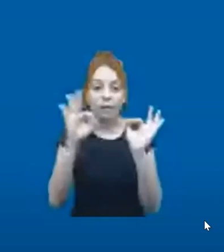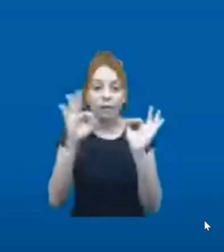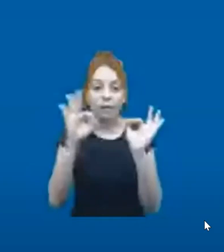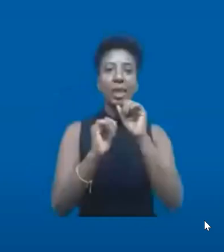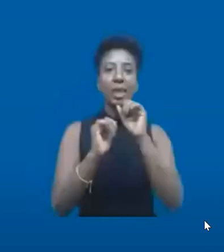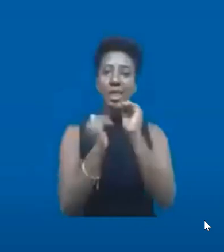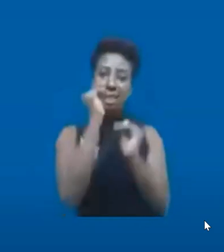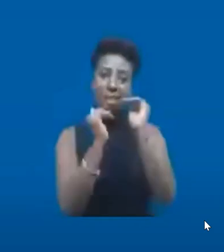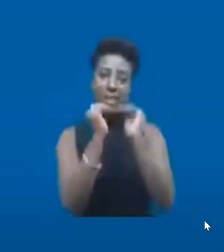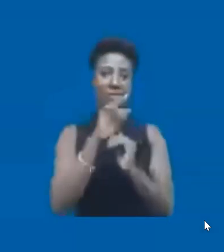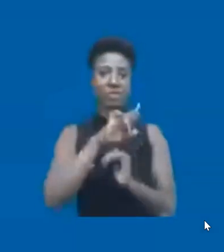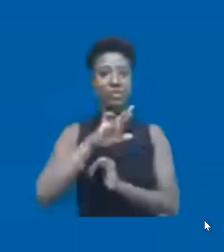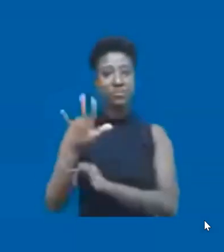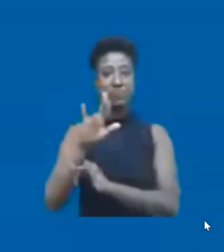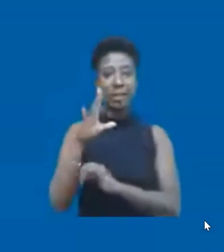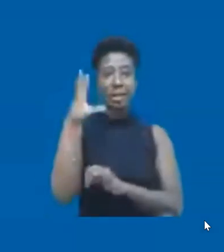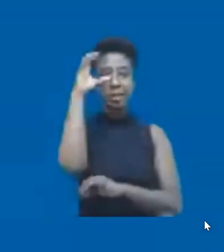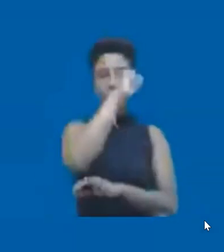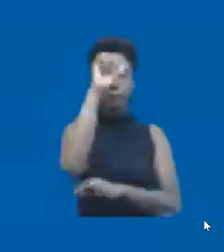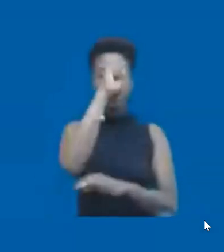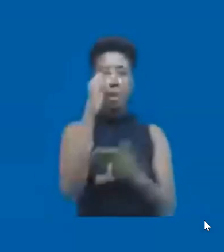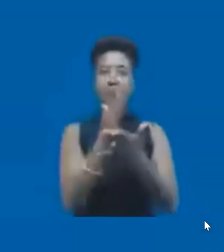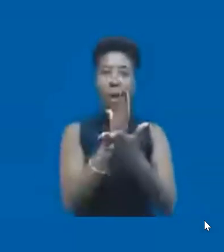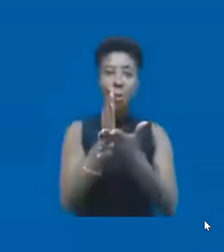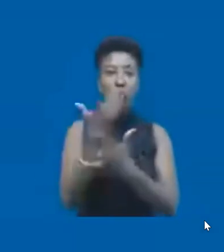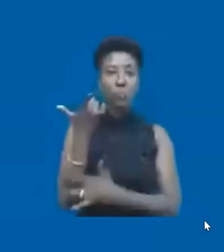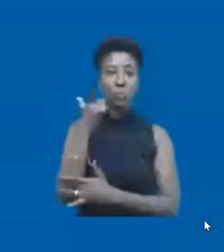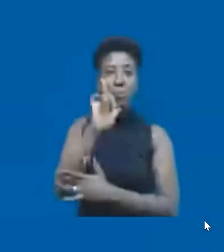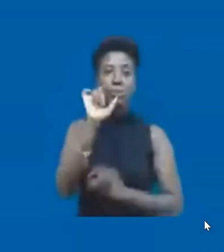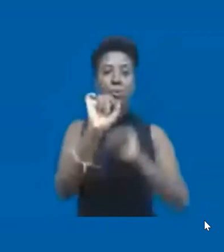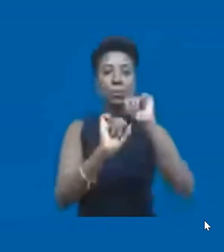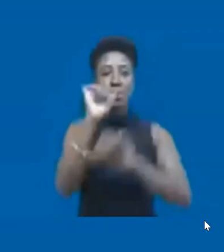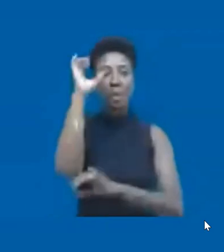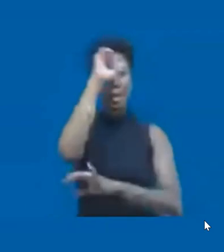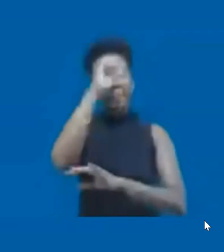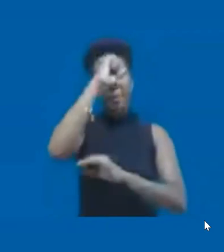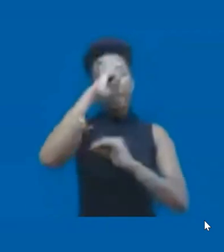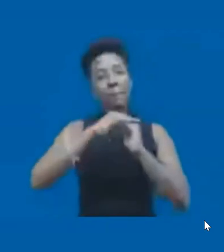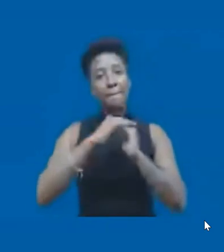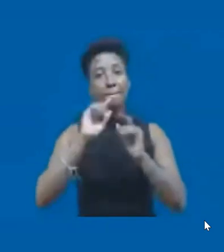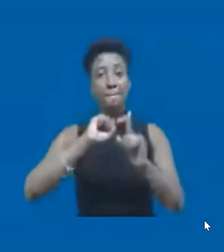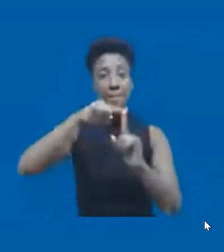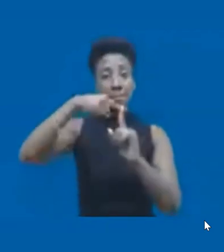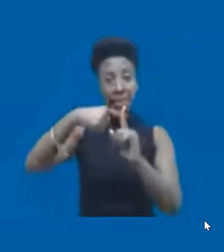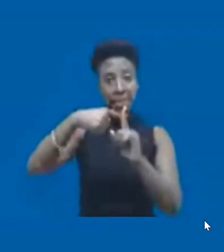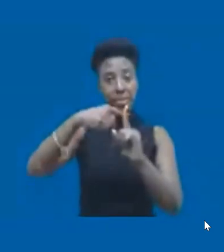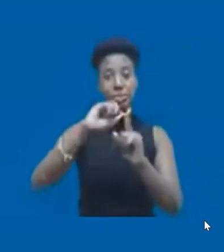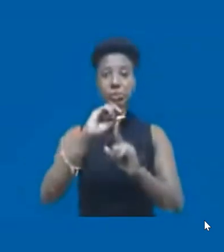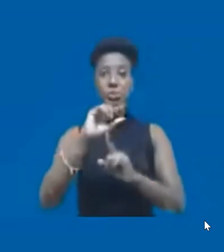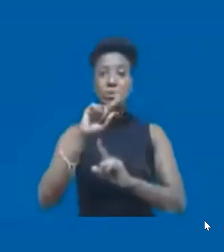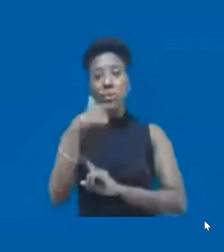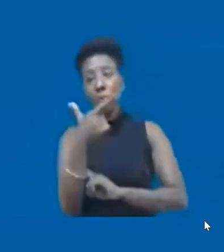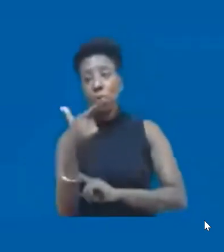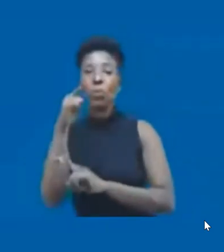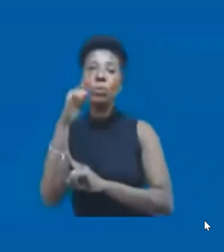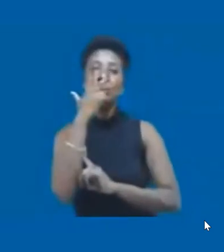diferenciados de aprendizado, né, alguns conseguiram aprender mais durante a pandemia, outros estão no estágio, talvez, um pouco